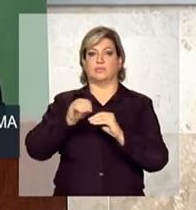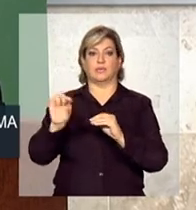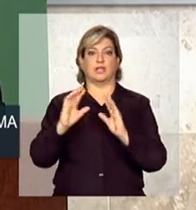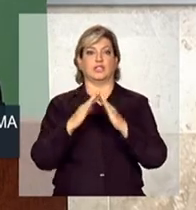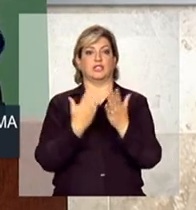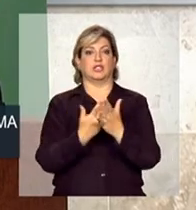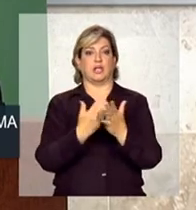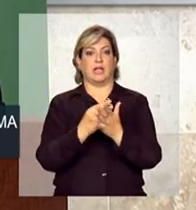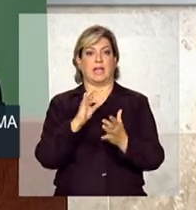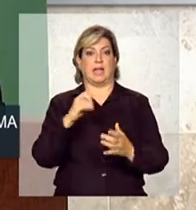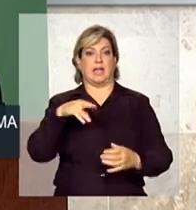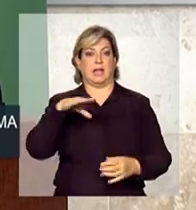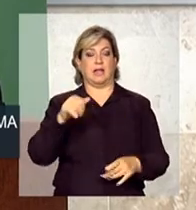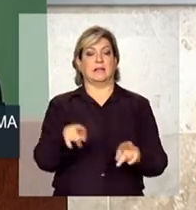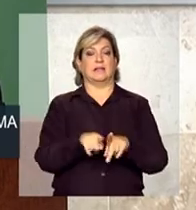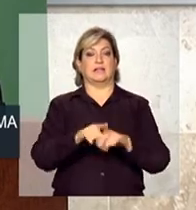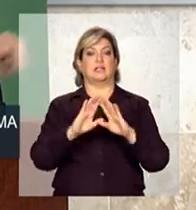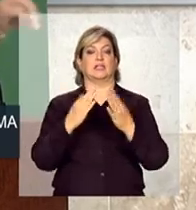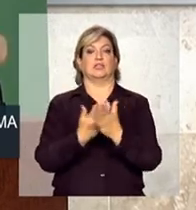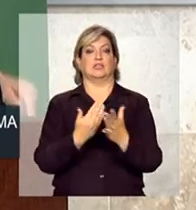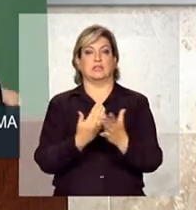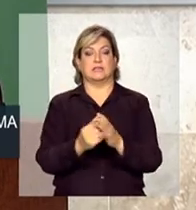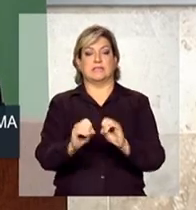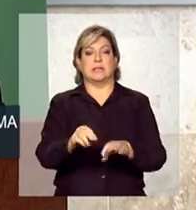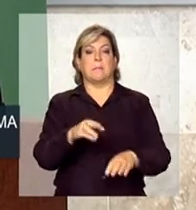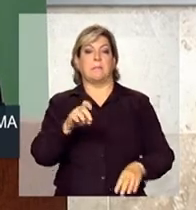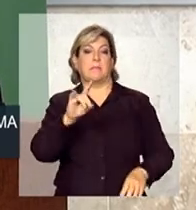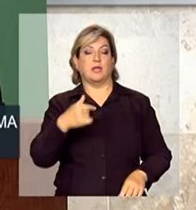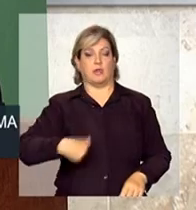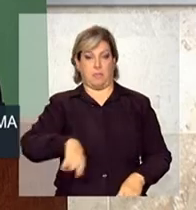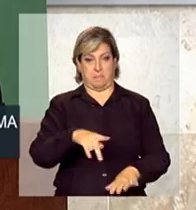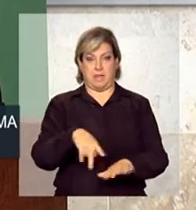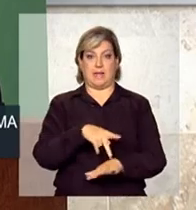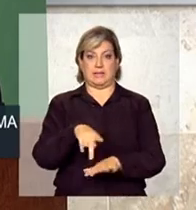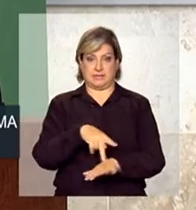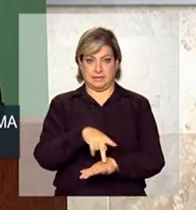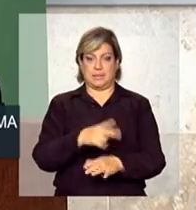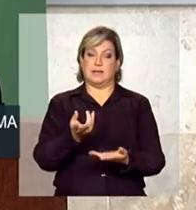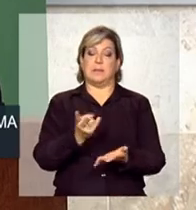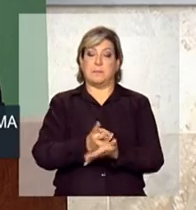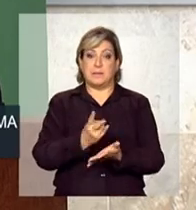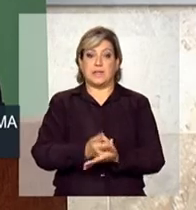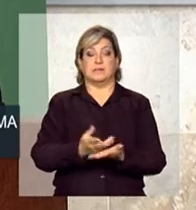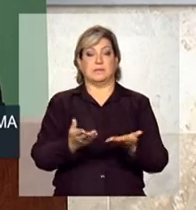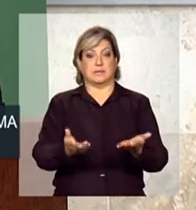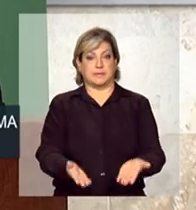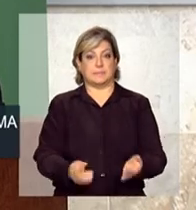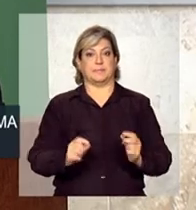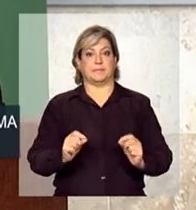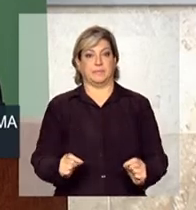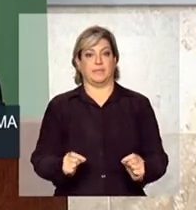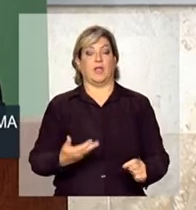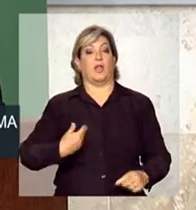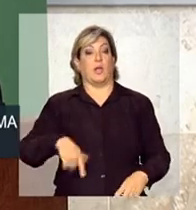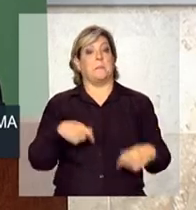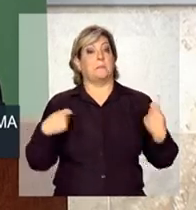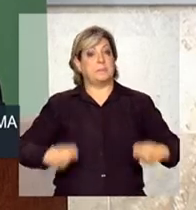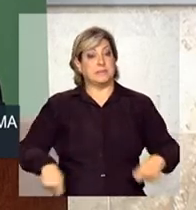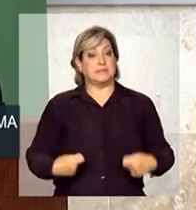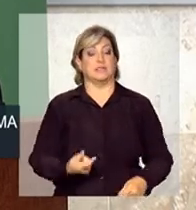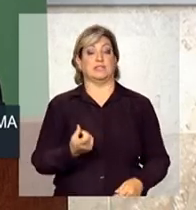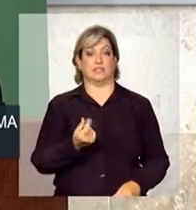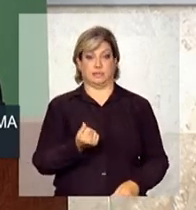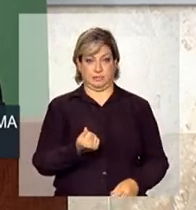país e para as escolas de ensino médio do nosso país. Mesmo aí, nós precisamos de recursos.